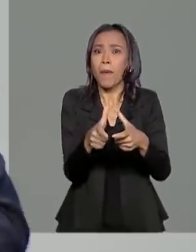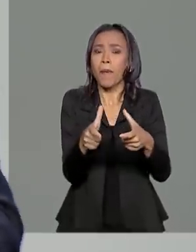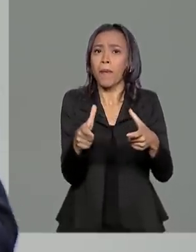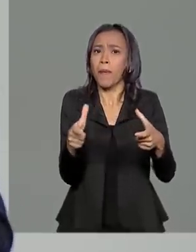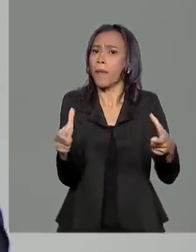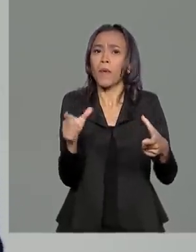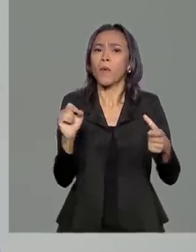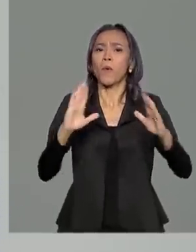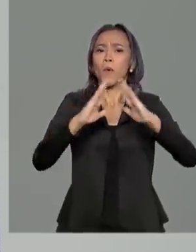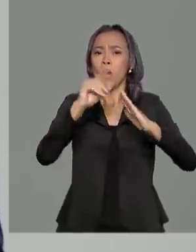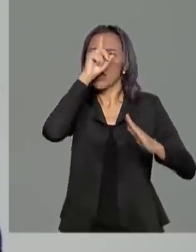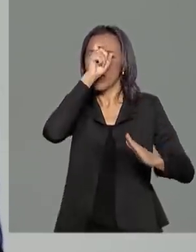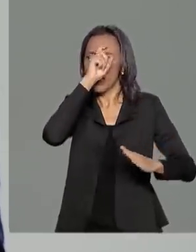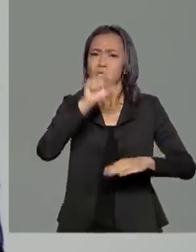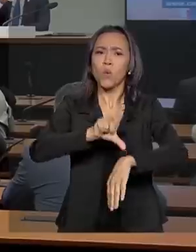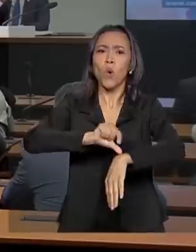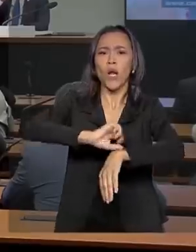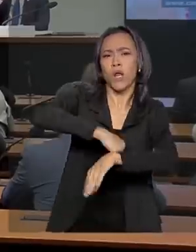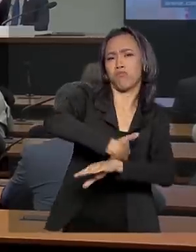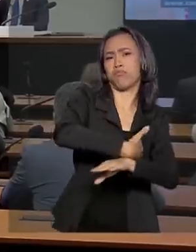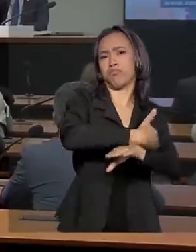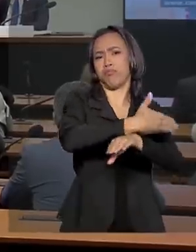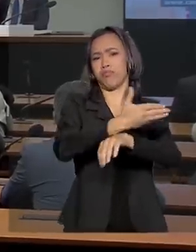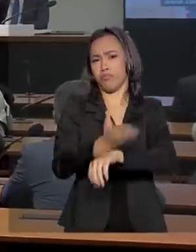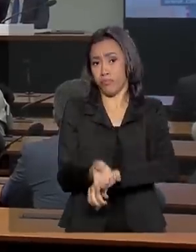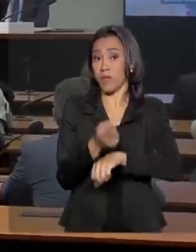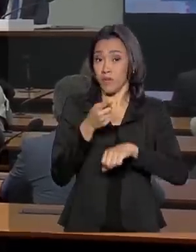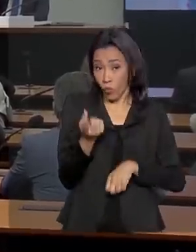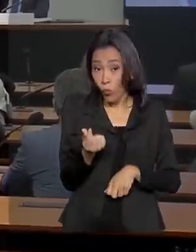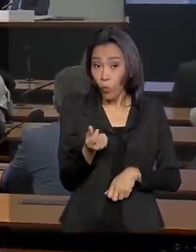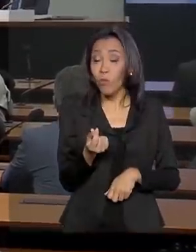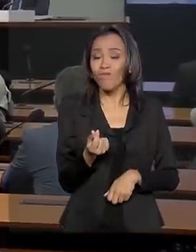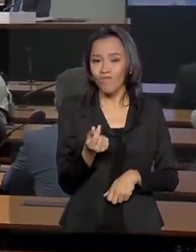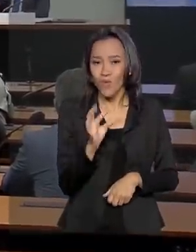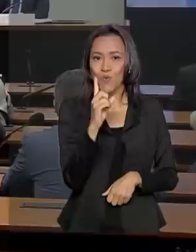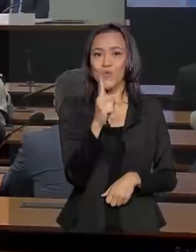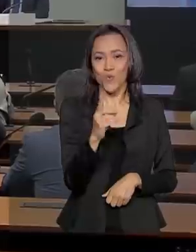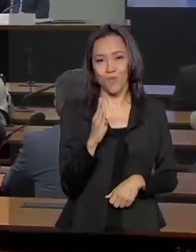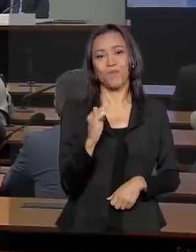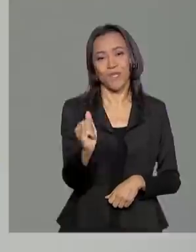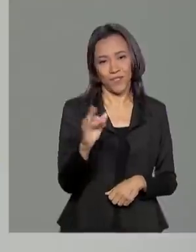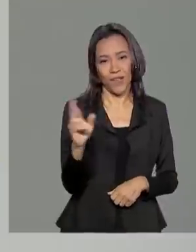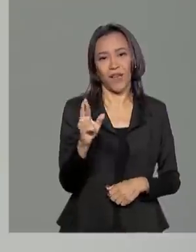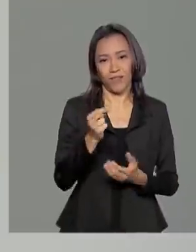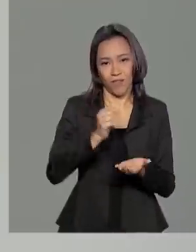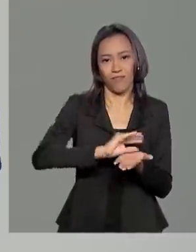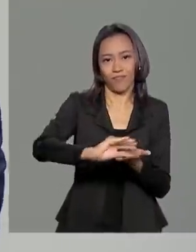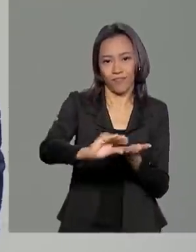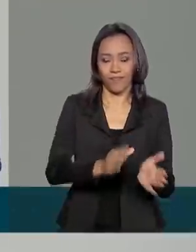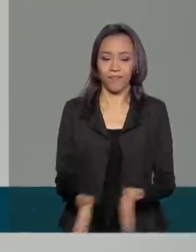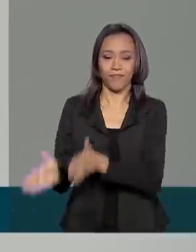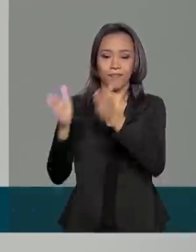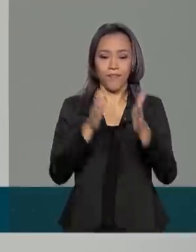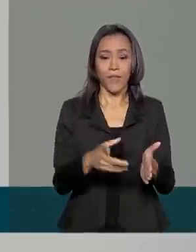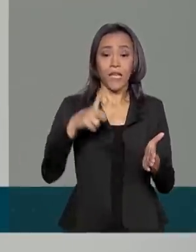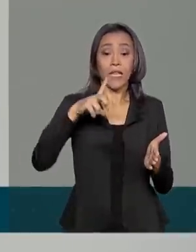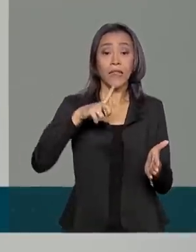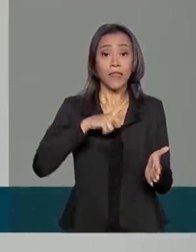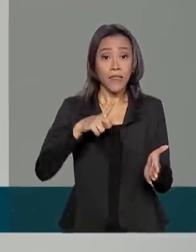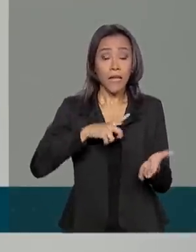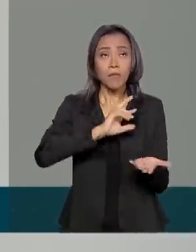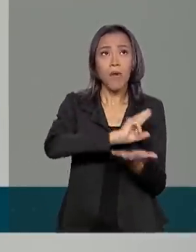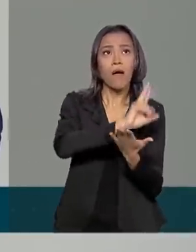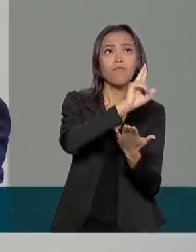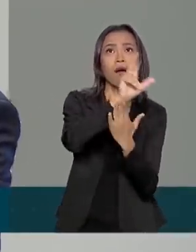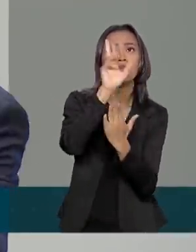horário de atendimento estendido. Um investimento que pode chegar a um bilhão de reais. Nós temos uma capilaridade, nós